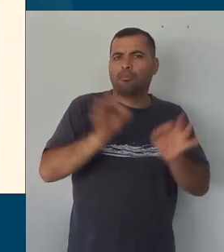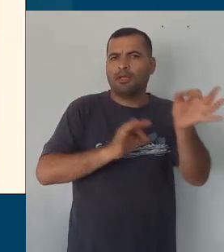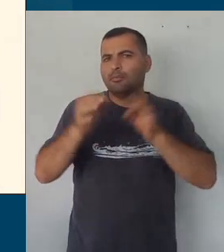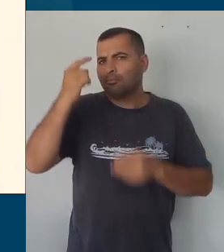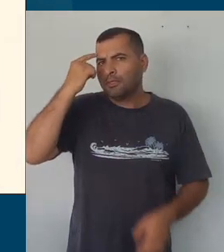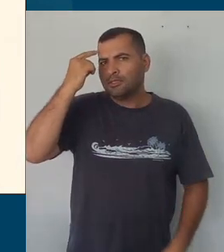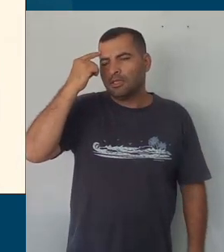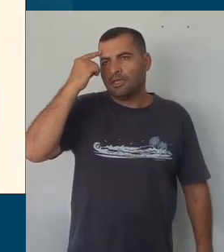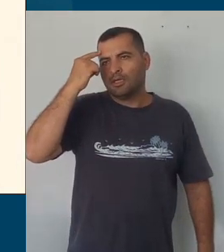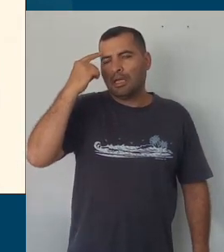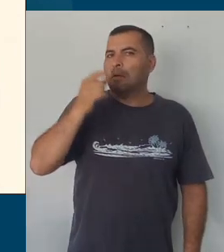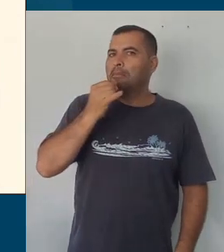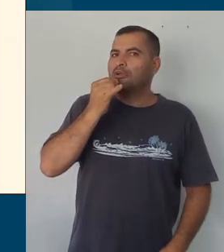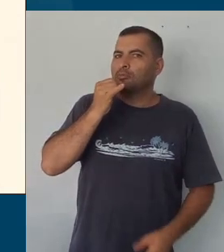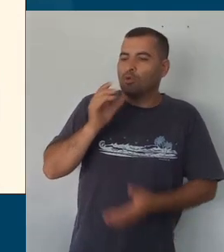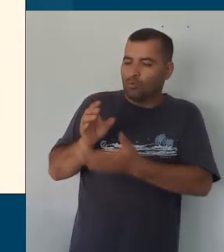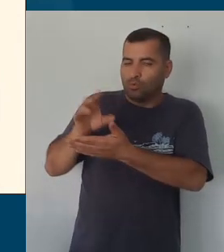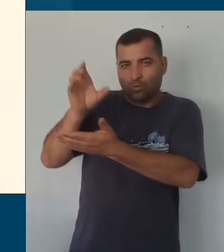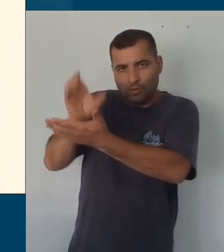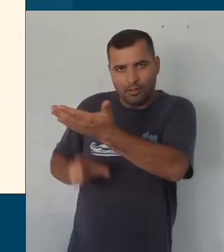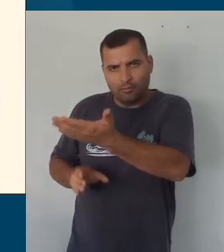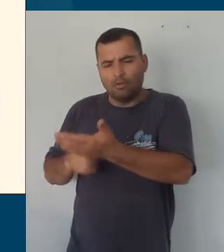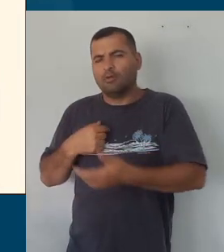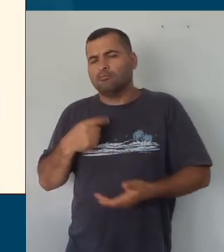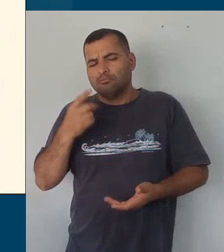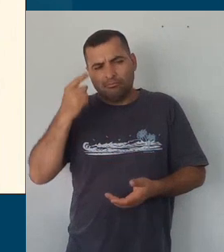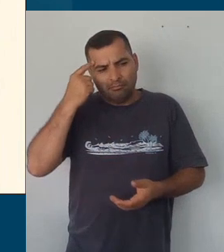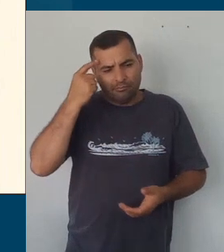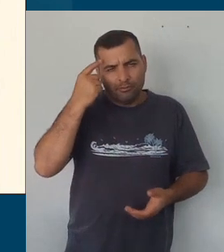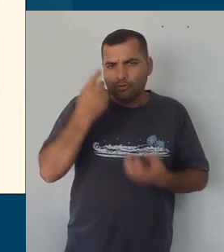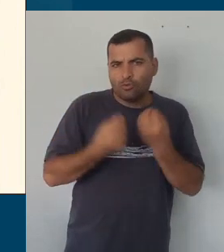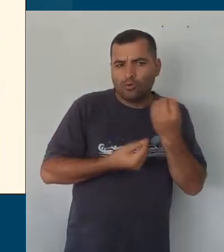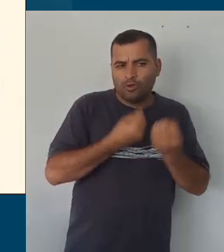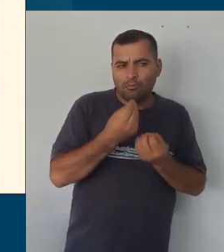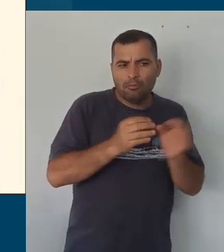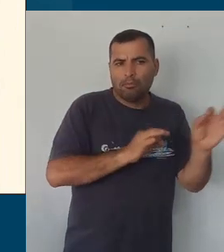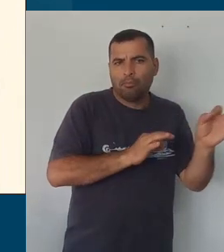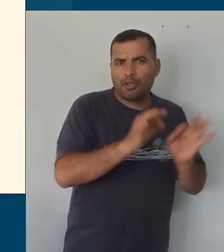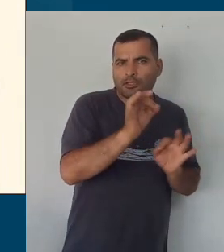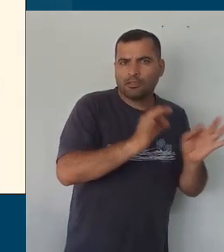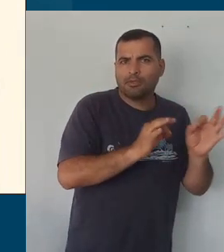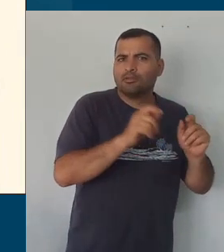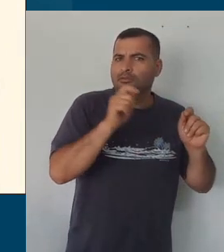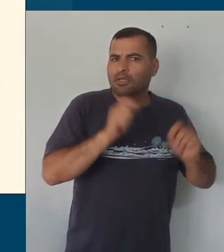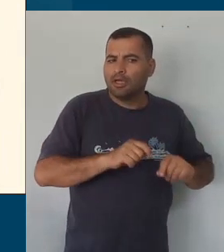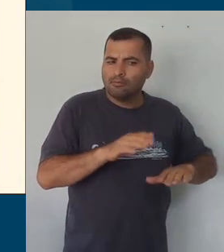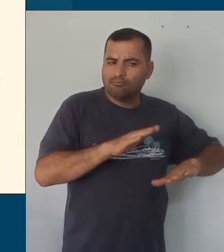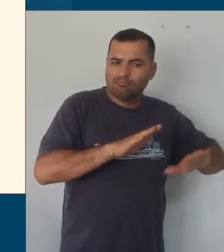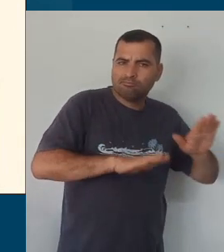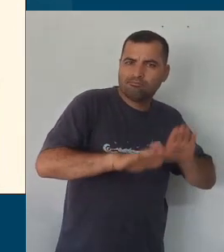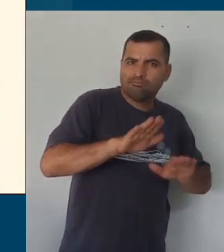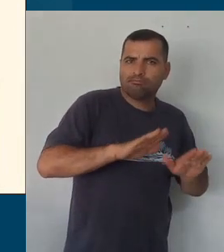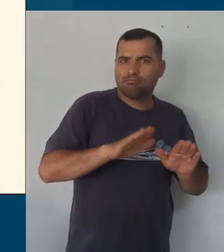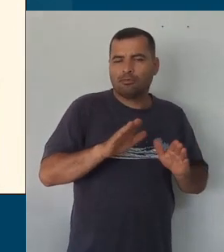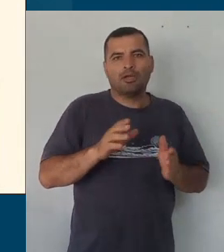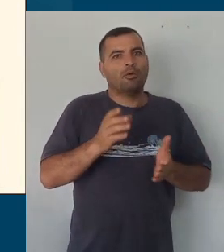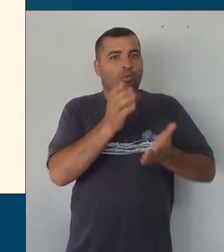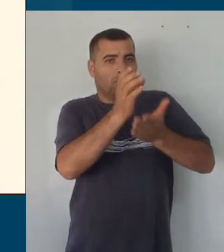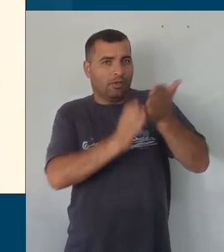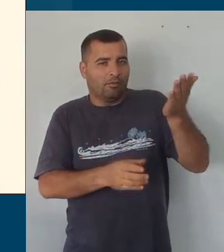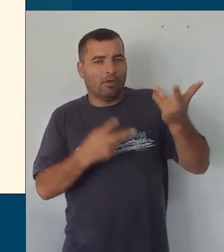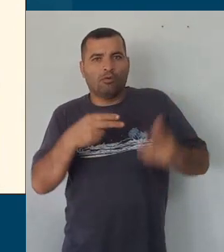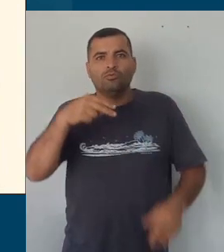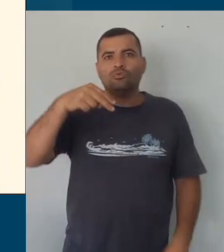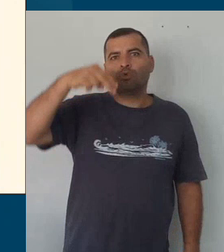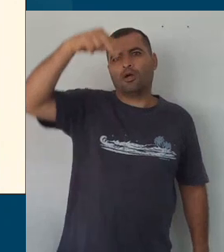currículo em mãos, eu consigo pensar como é que o planejamento pode se organizar depois, porque um currículo é um norte, mas o